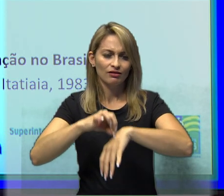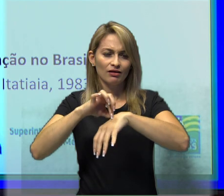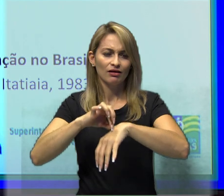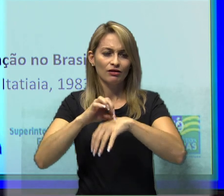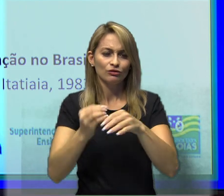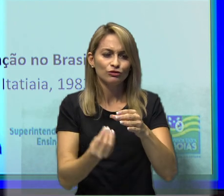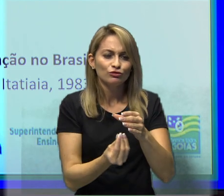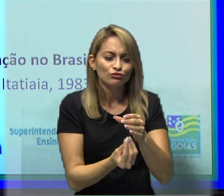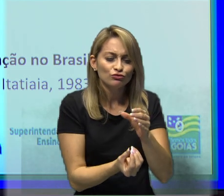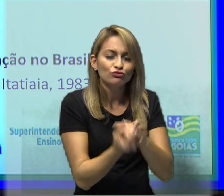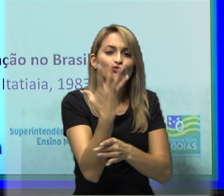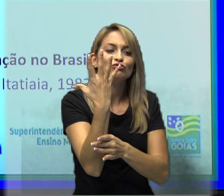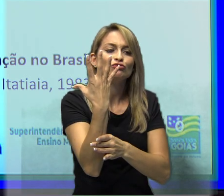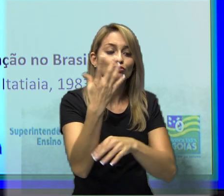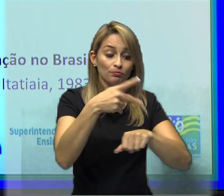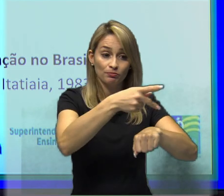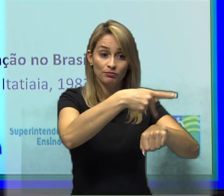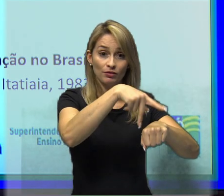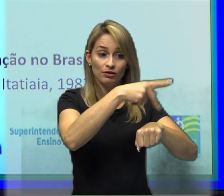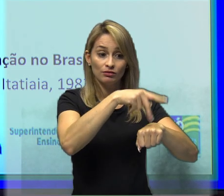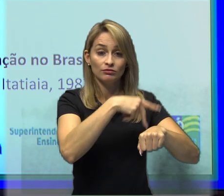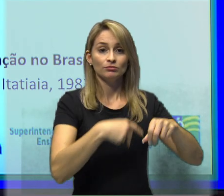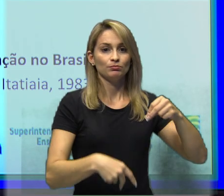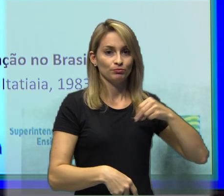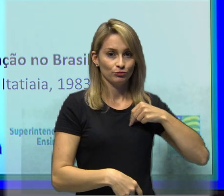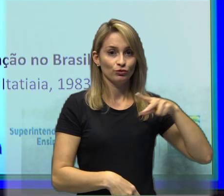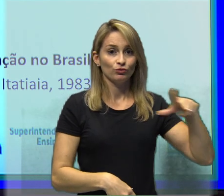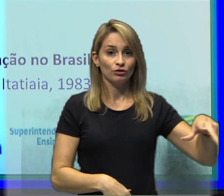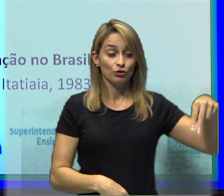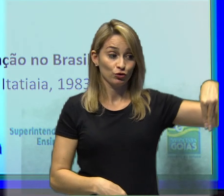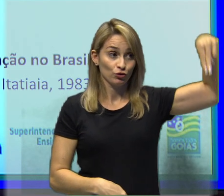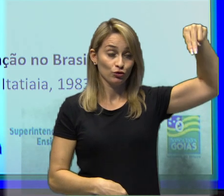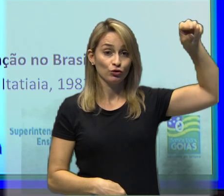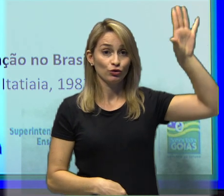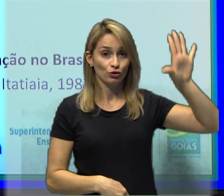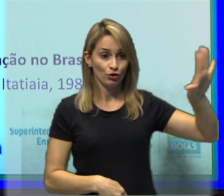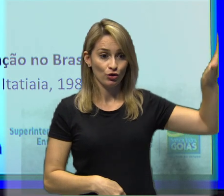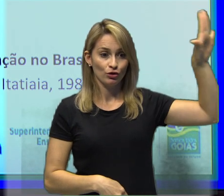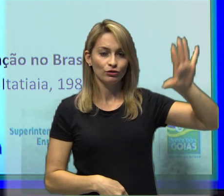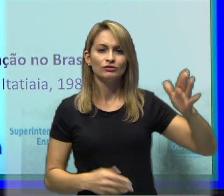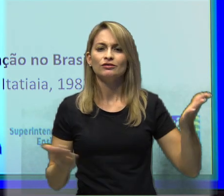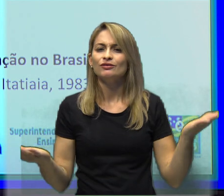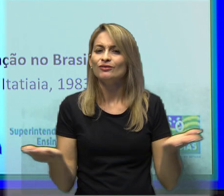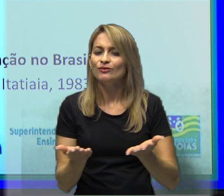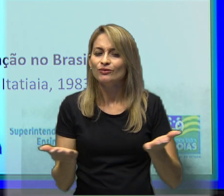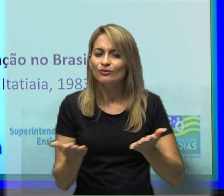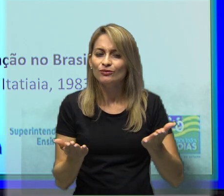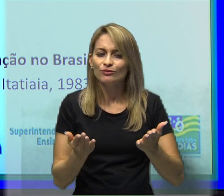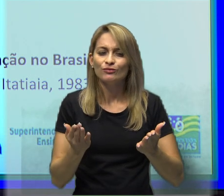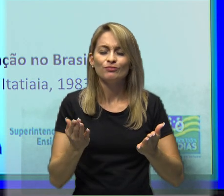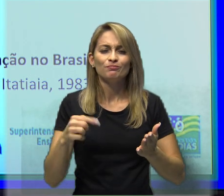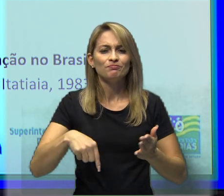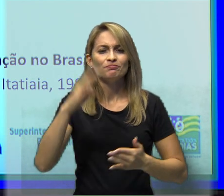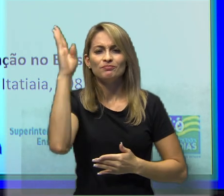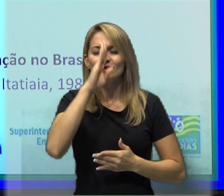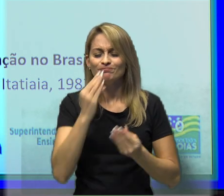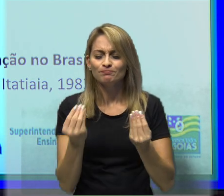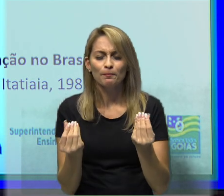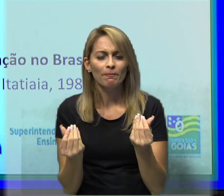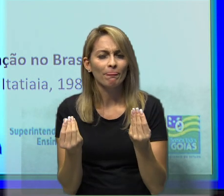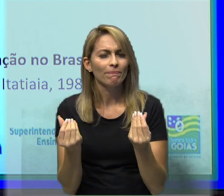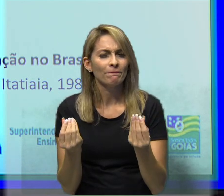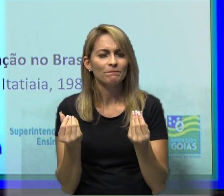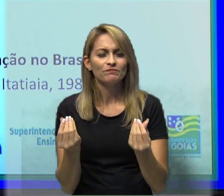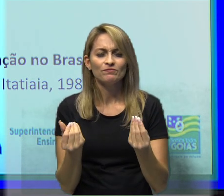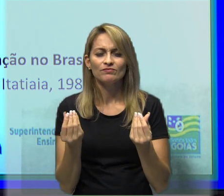mais típicos da cozinha brasileira. Em Portugal, cozinha-se com feijão branco no noroeste.